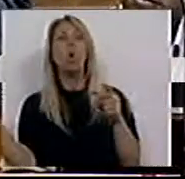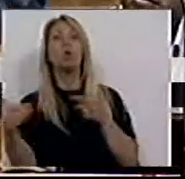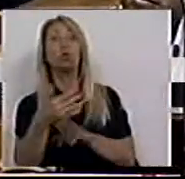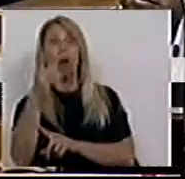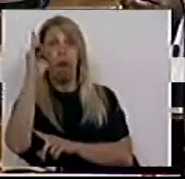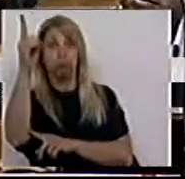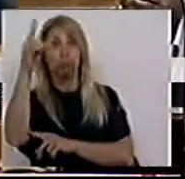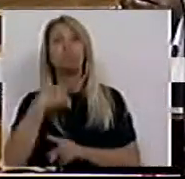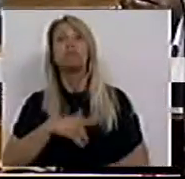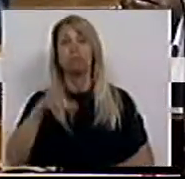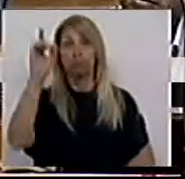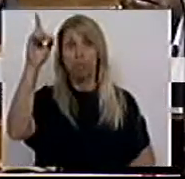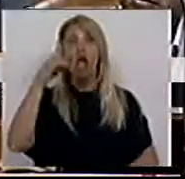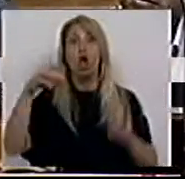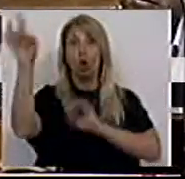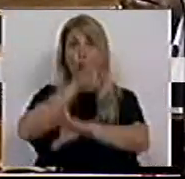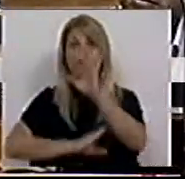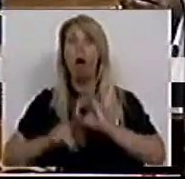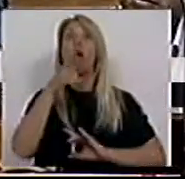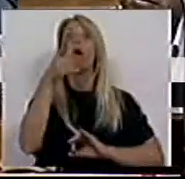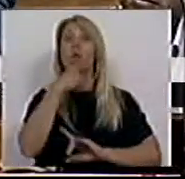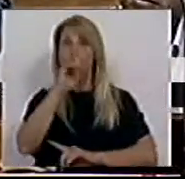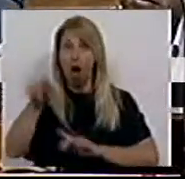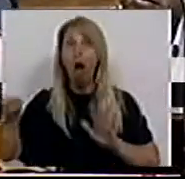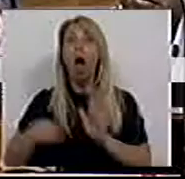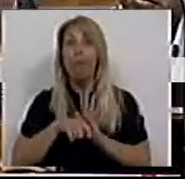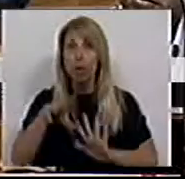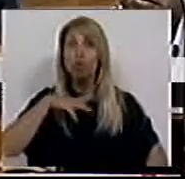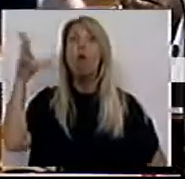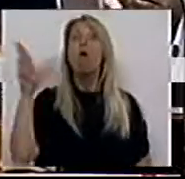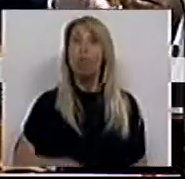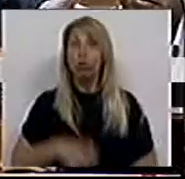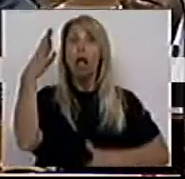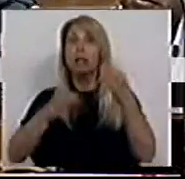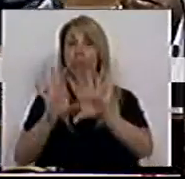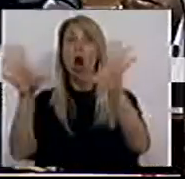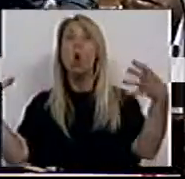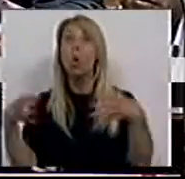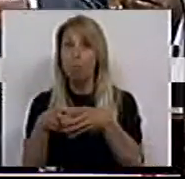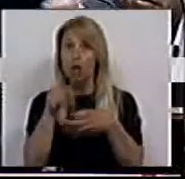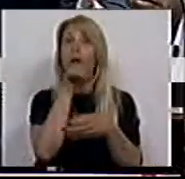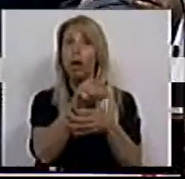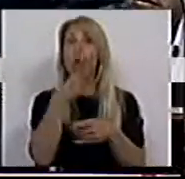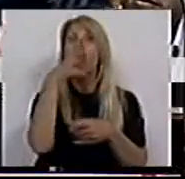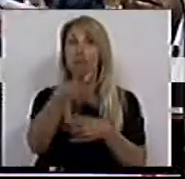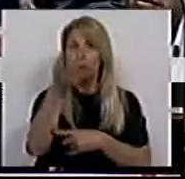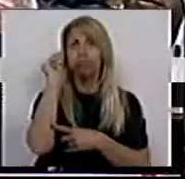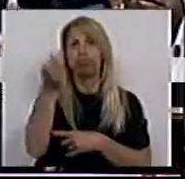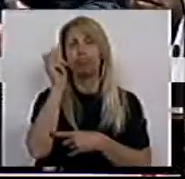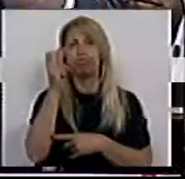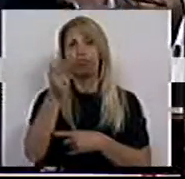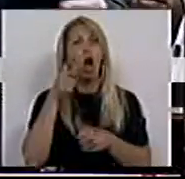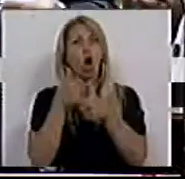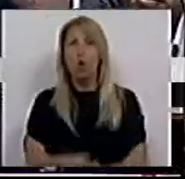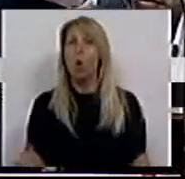ameaçou Portugal com o Tribunal Comunitário, dado que havia muitos anos de incumprimento em relação a